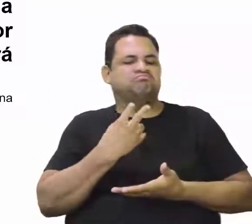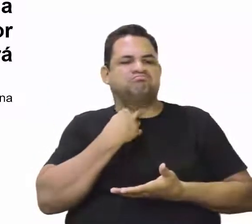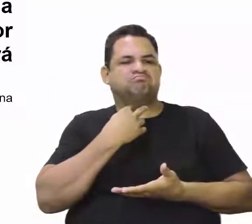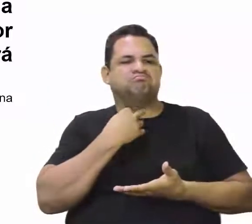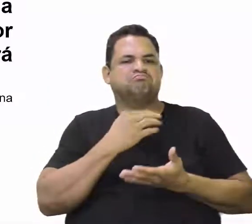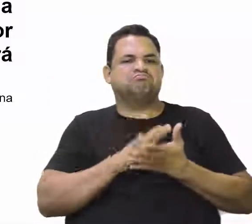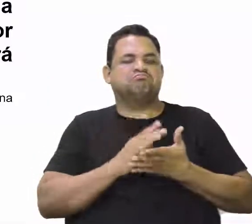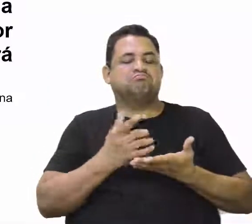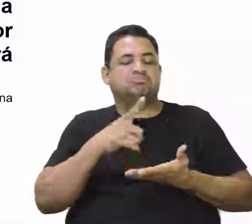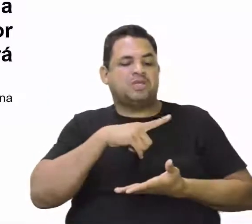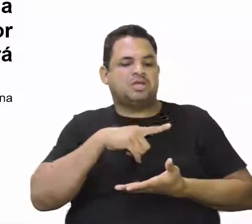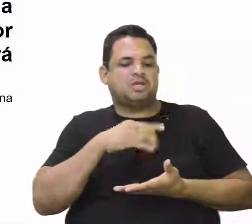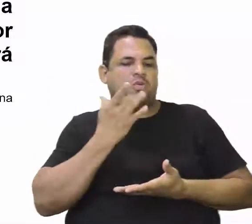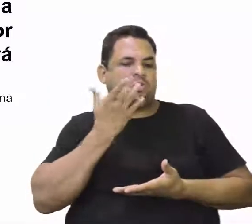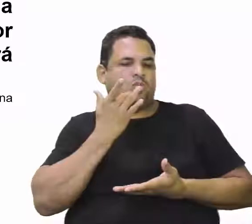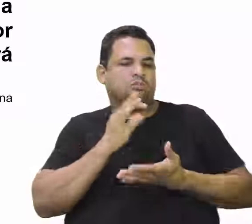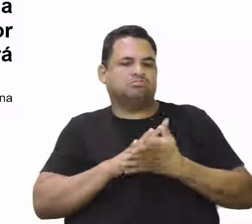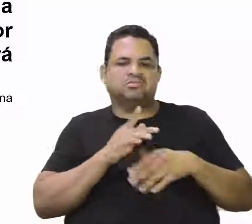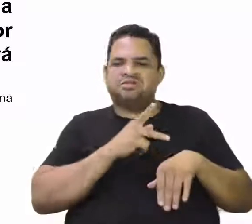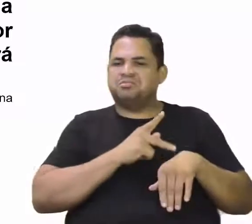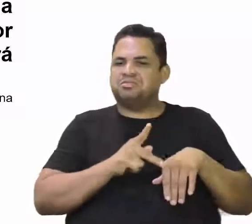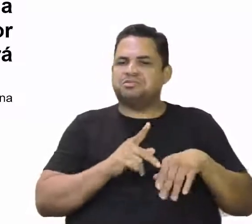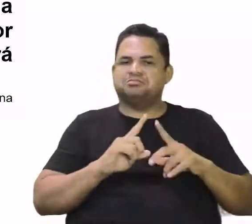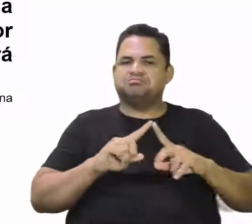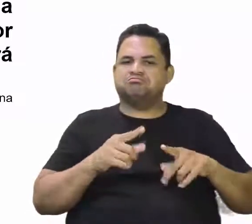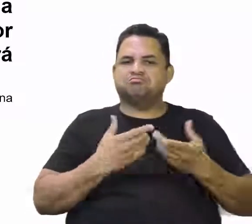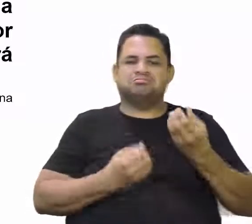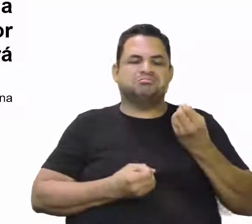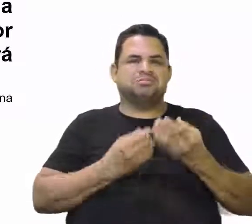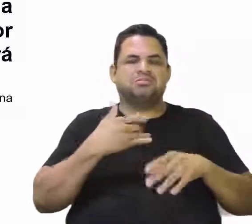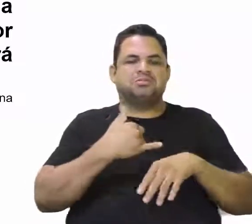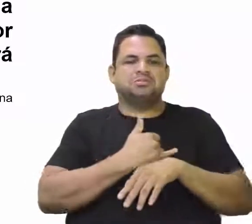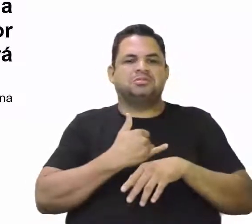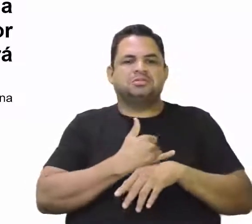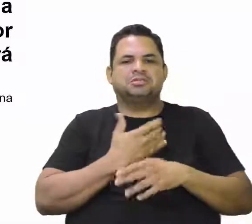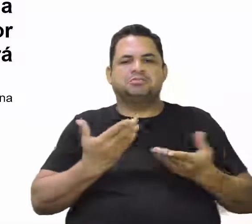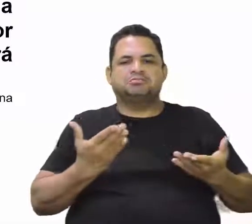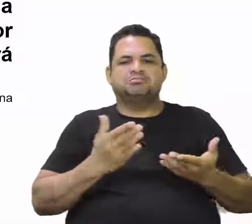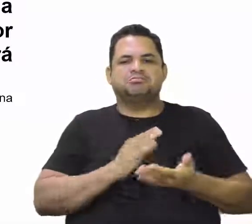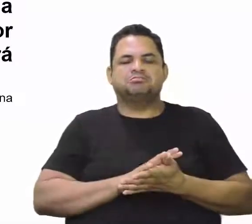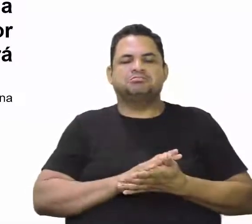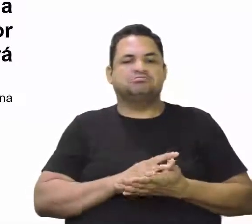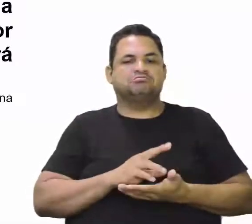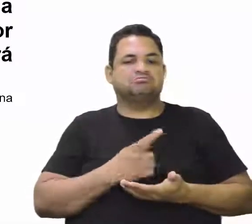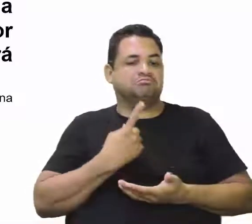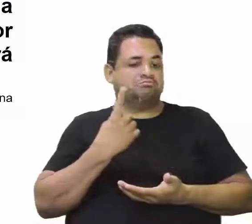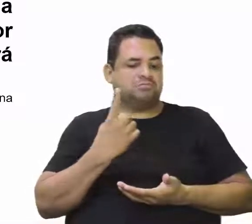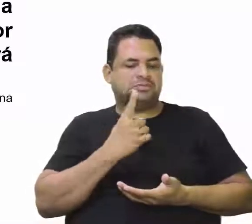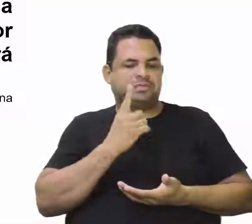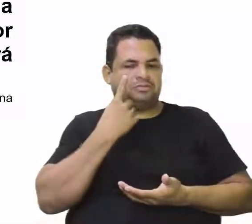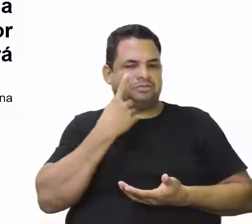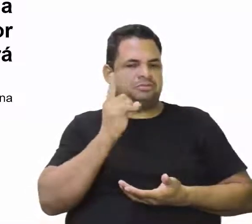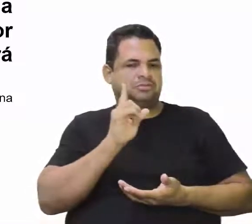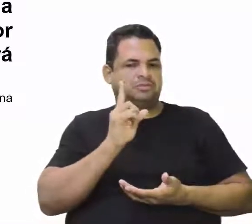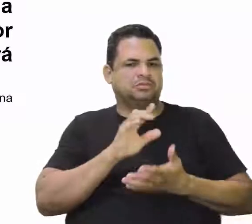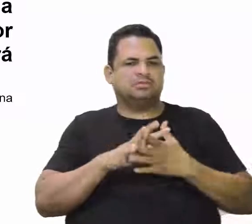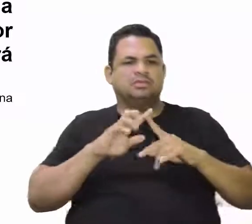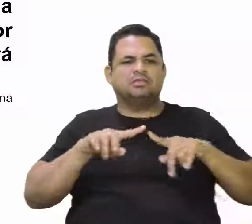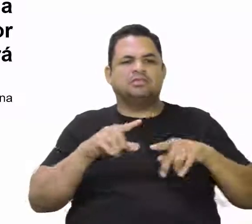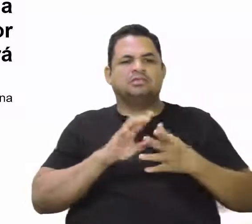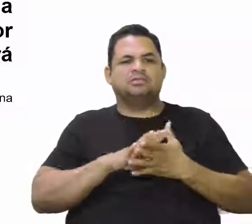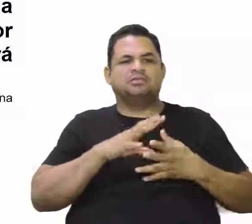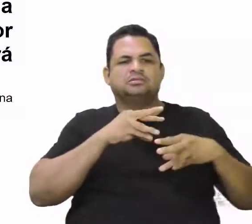que haja ouro, nem prata, nem coisa alguma de metal ou ferro. Nem nos vimos. Porém,